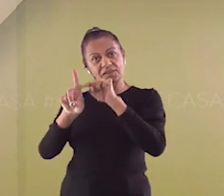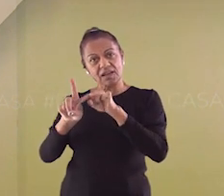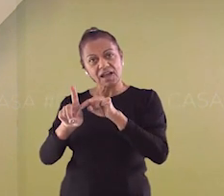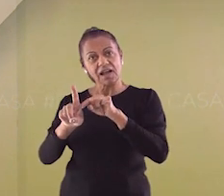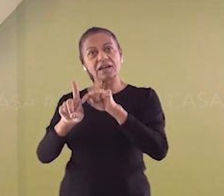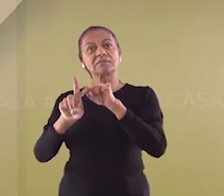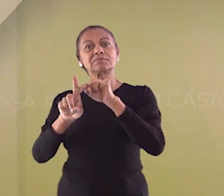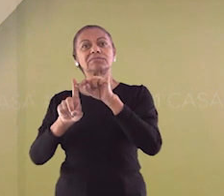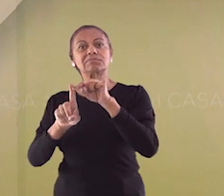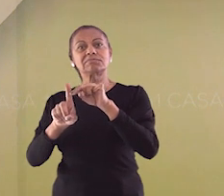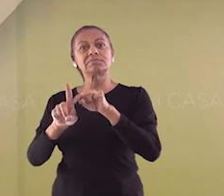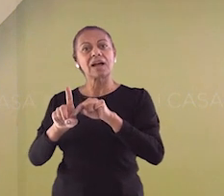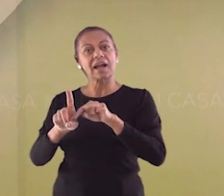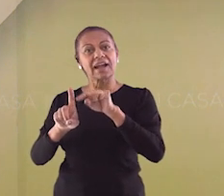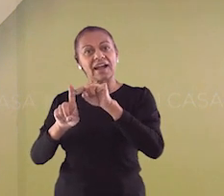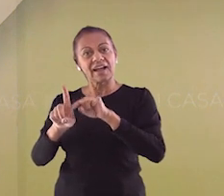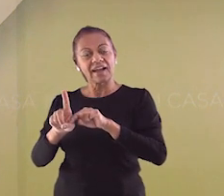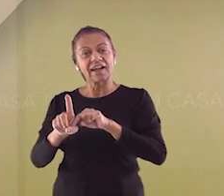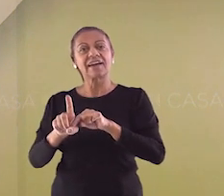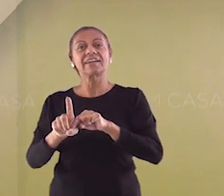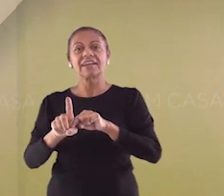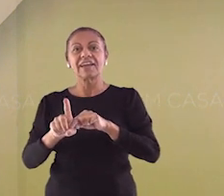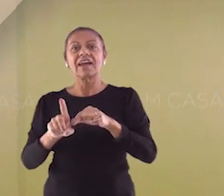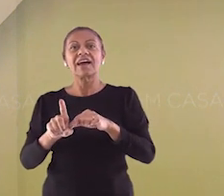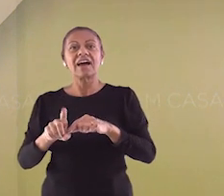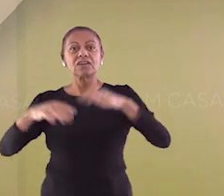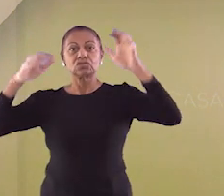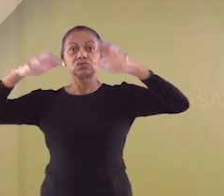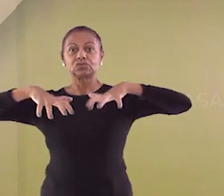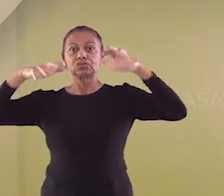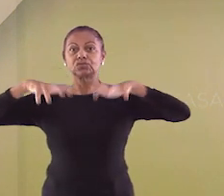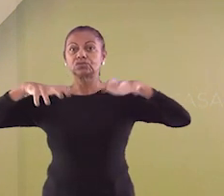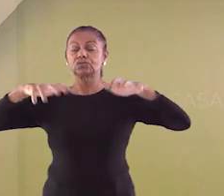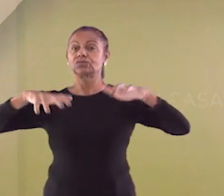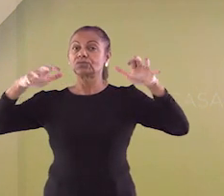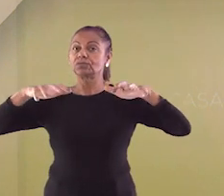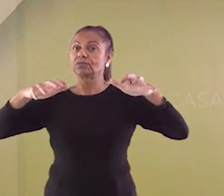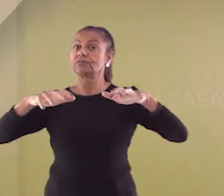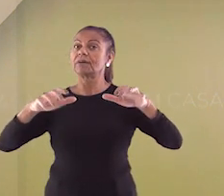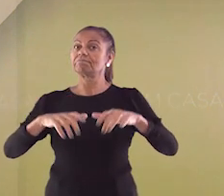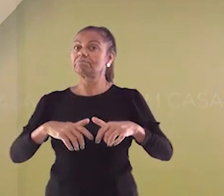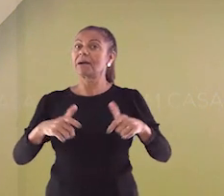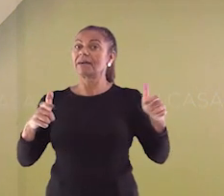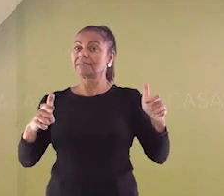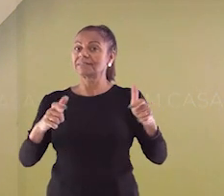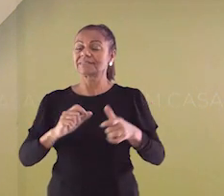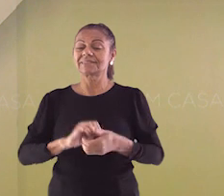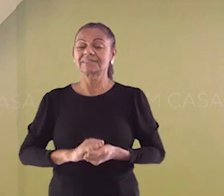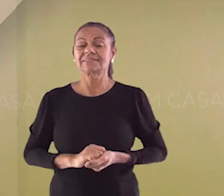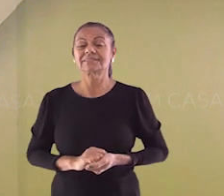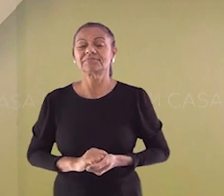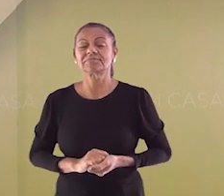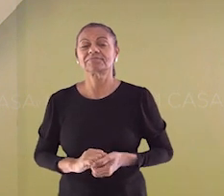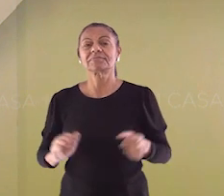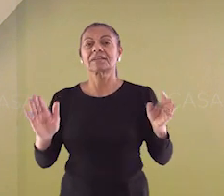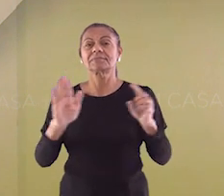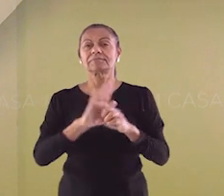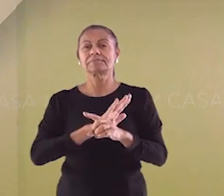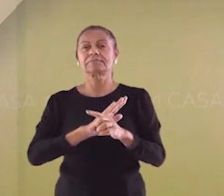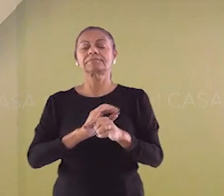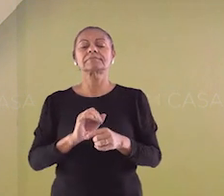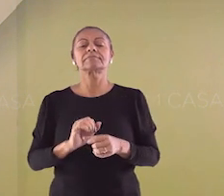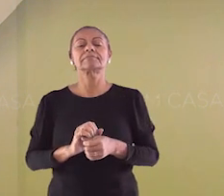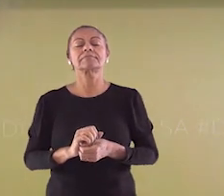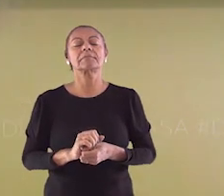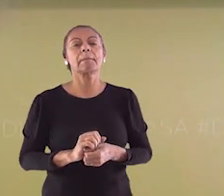elas caem e aumenta a pluviosidade, ou seja, a quantidade de chuvas. Vamos então para a nossa segunda